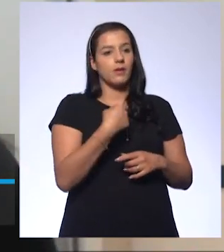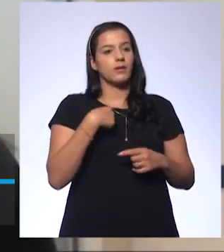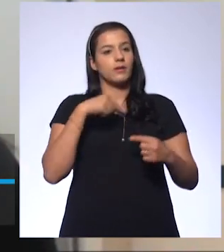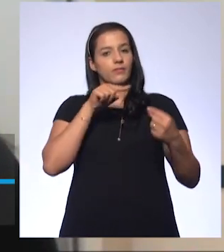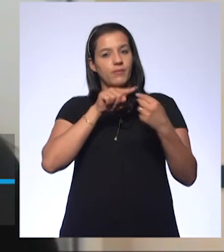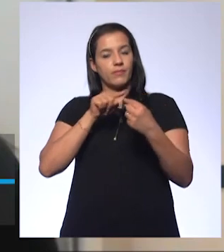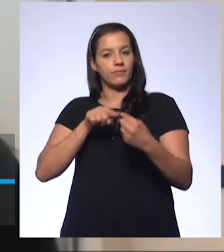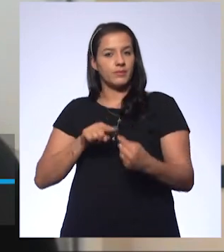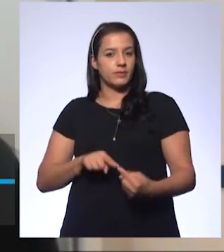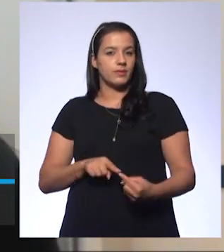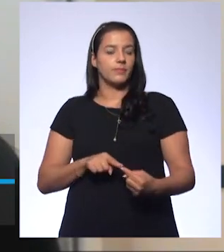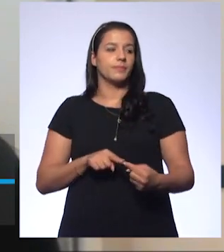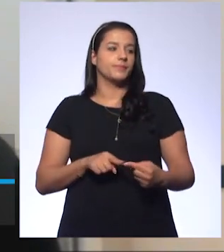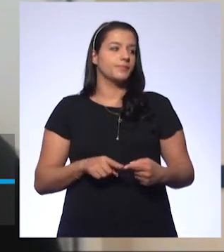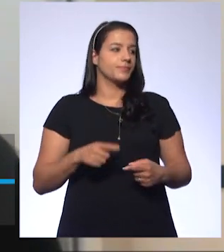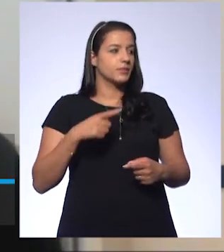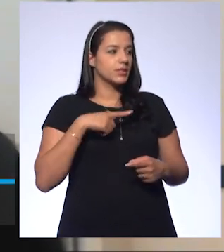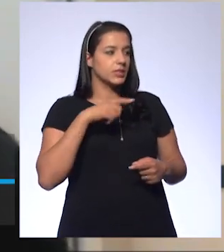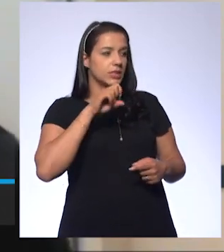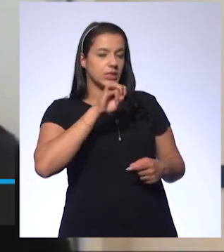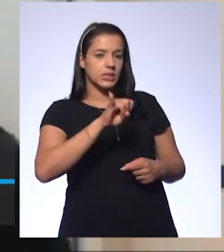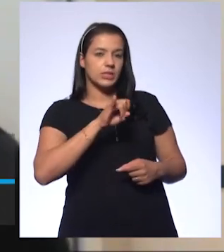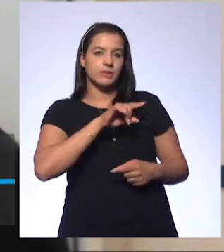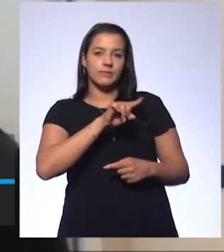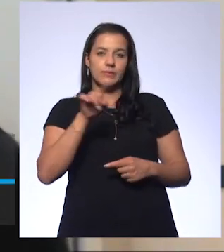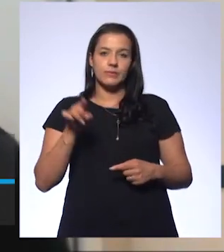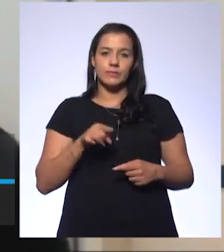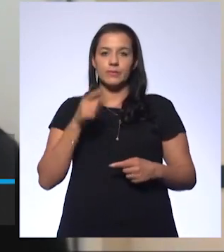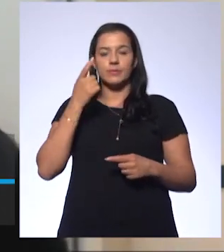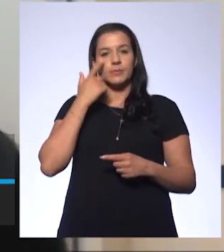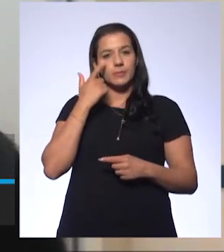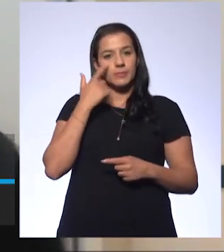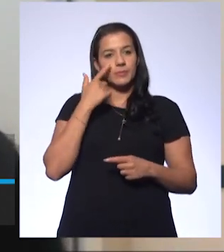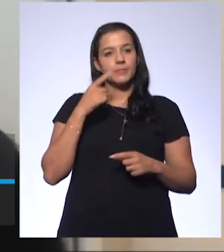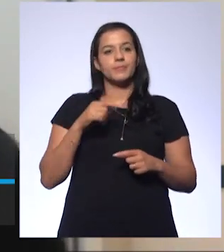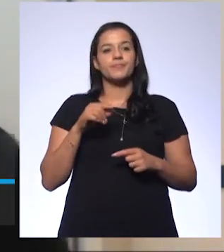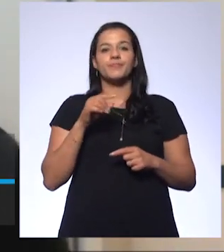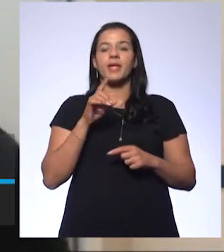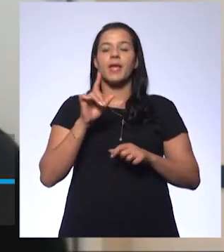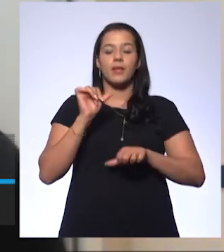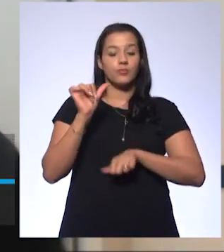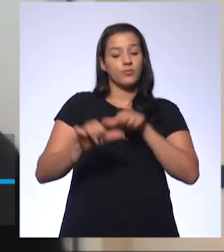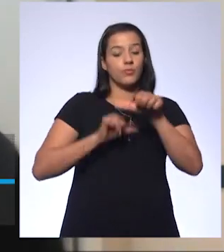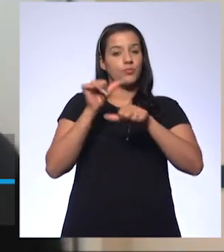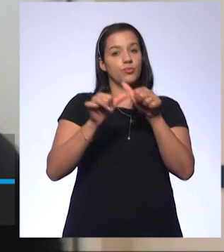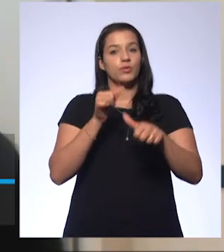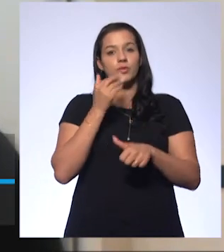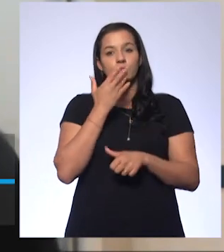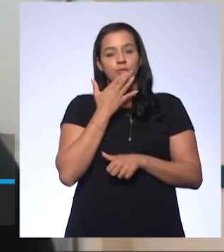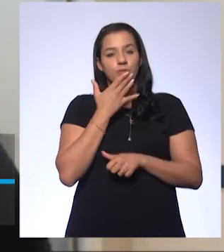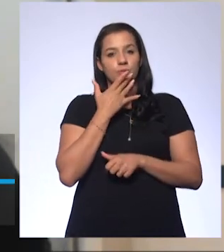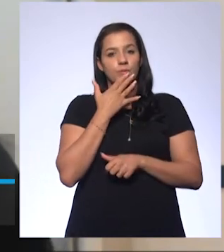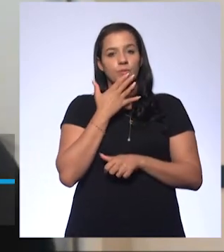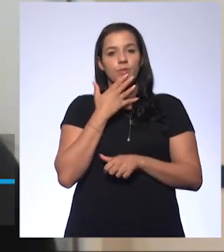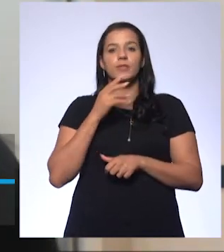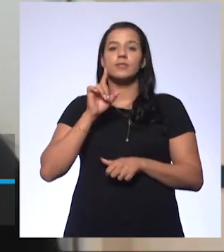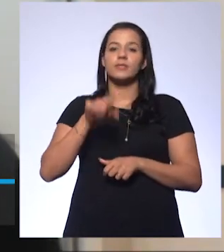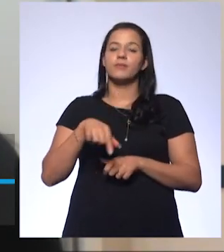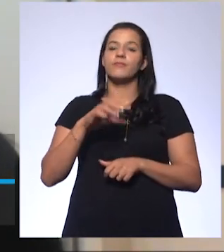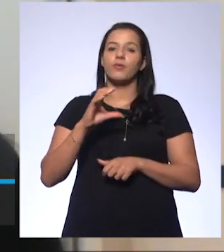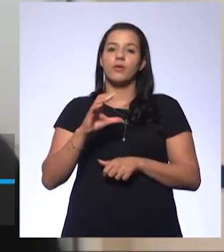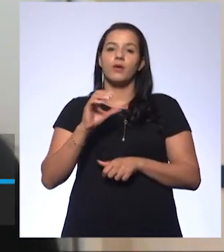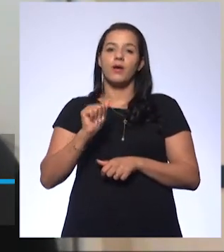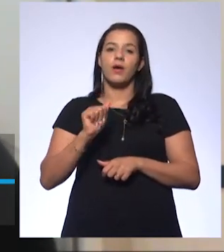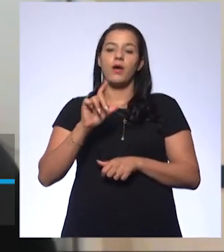utilizado. A fenolfitaleína, como foi citada também, ela só vai mudar de cor quando for alcalino.